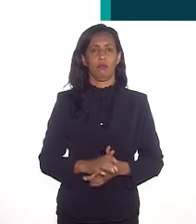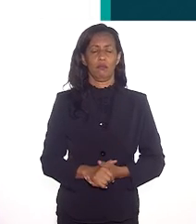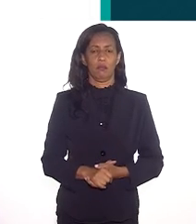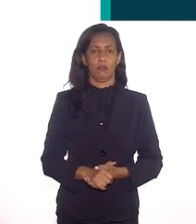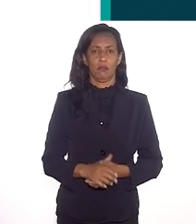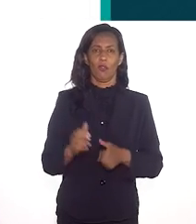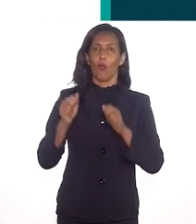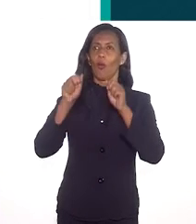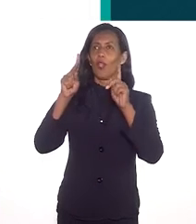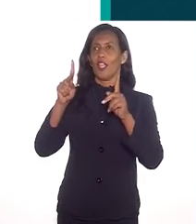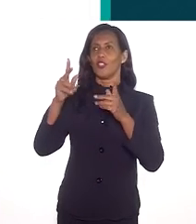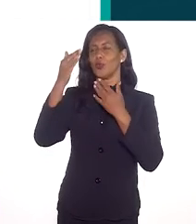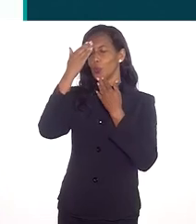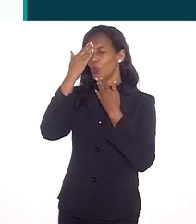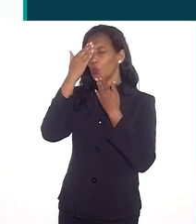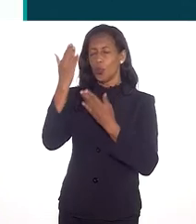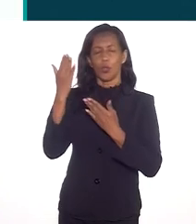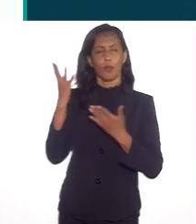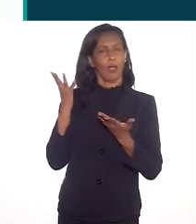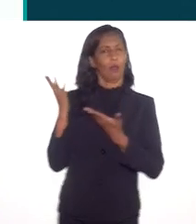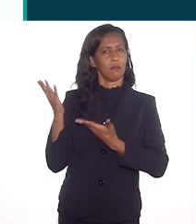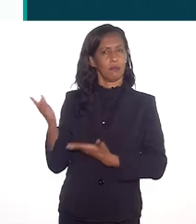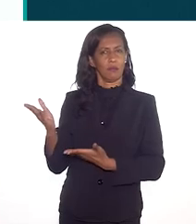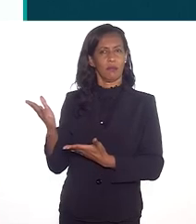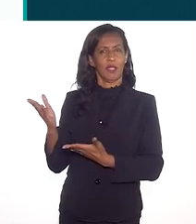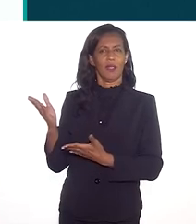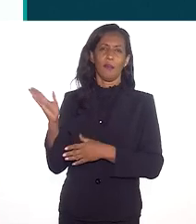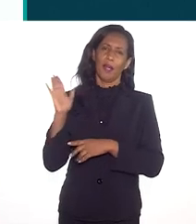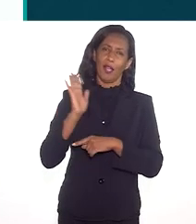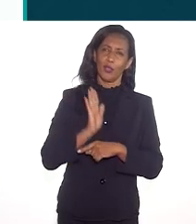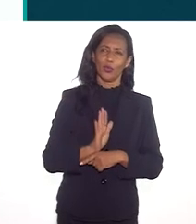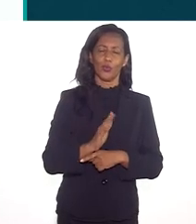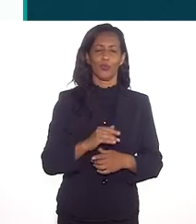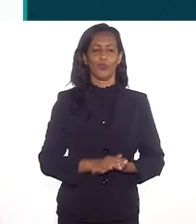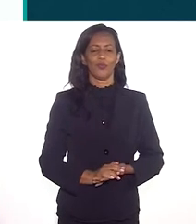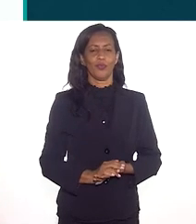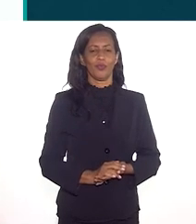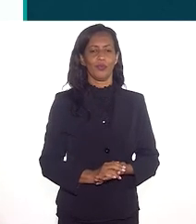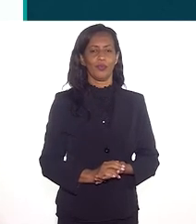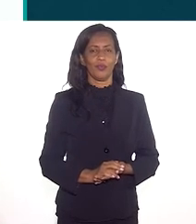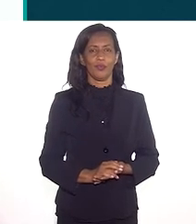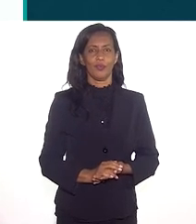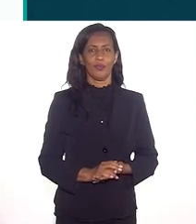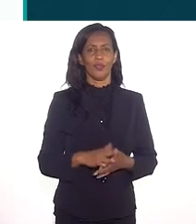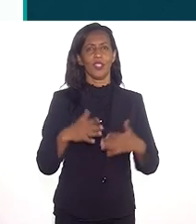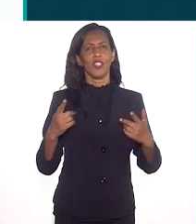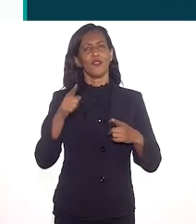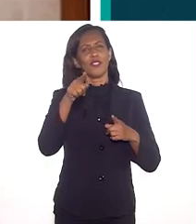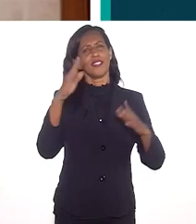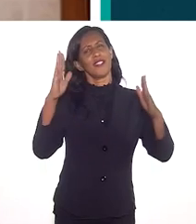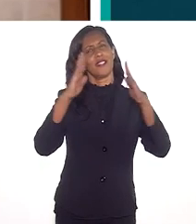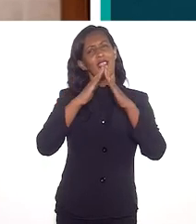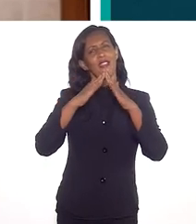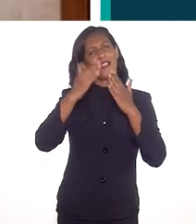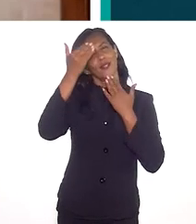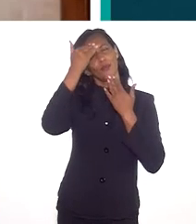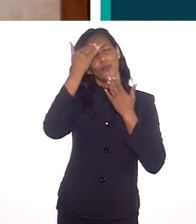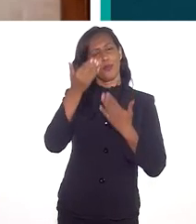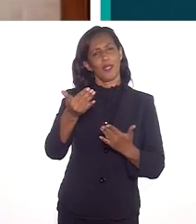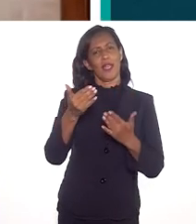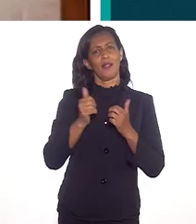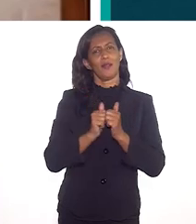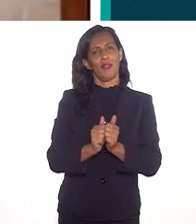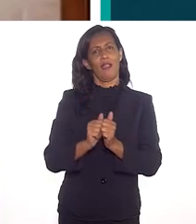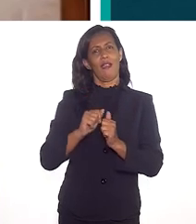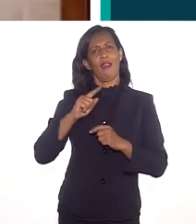permanentemente para a nossa sociedade. Ok, gente, muitíssimo obrigado pela presença de vocês, pela contribuição de vocês. E a você que